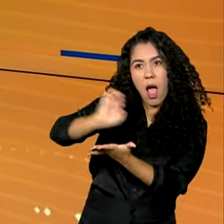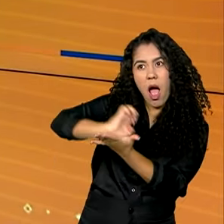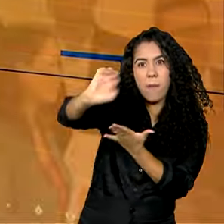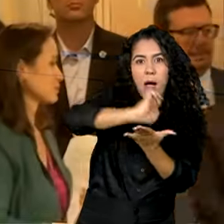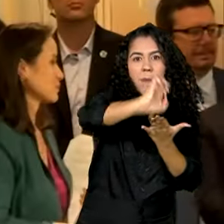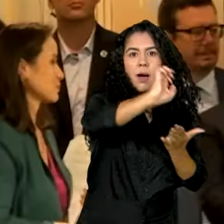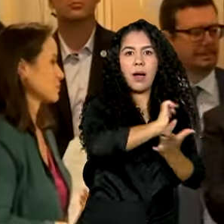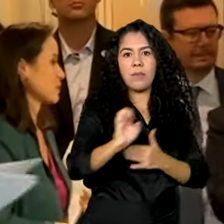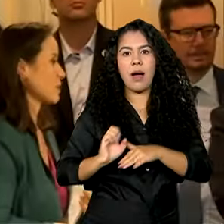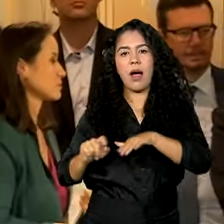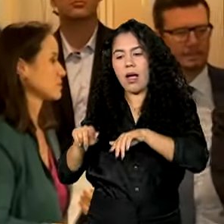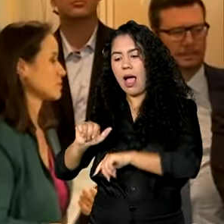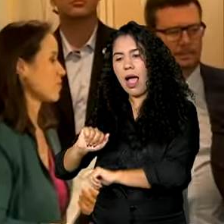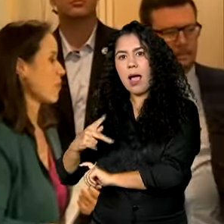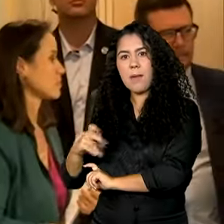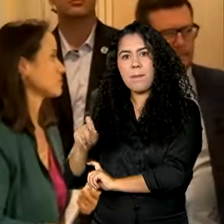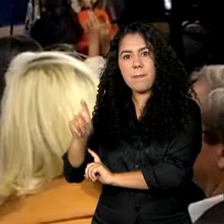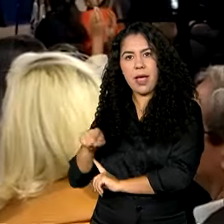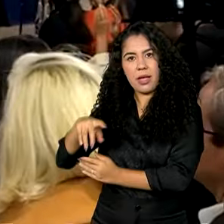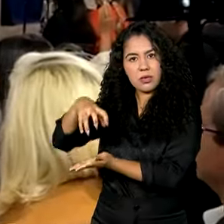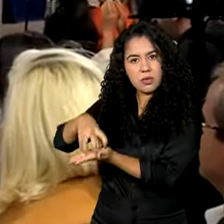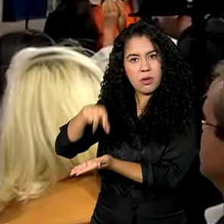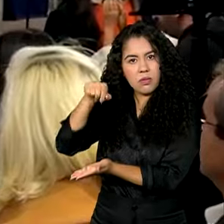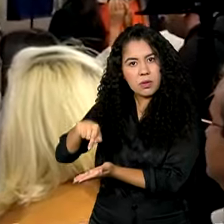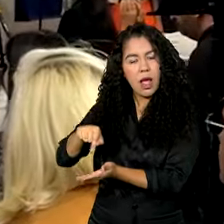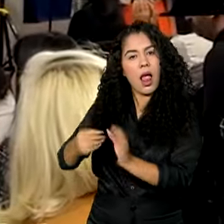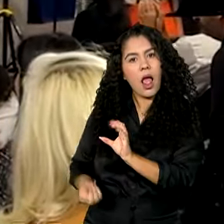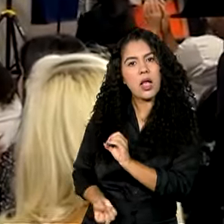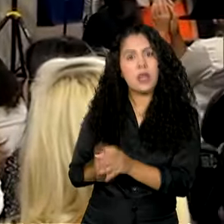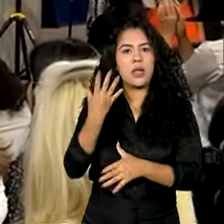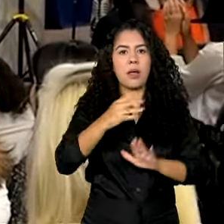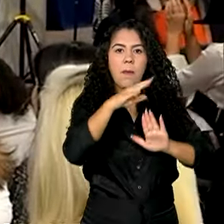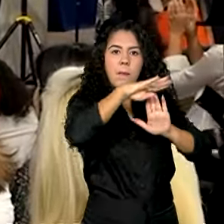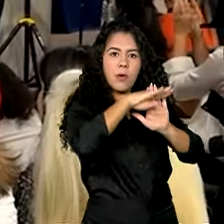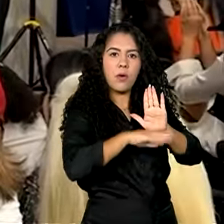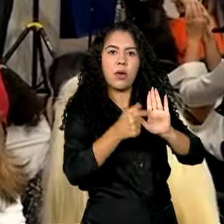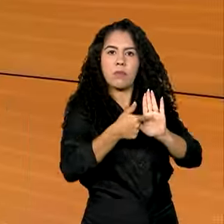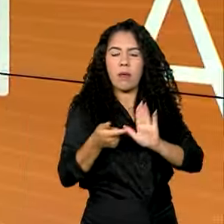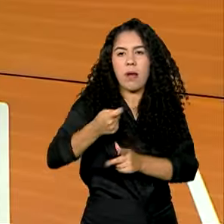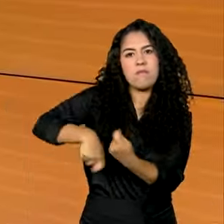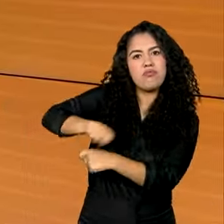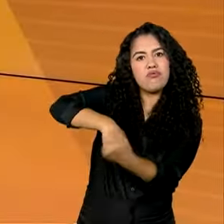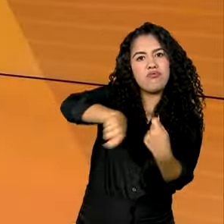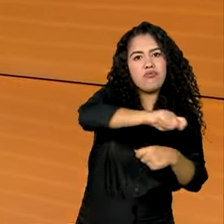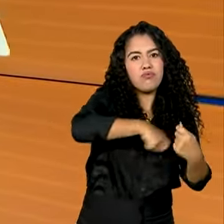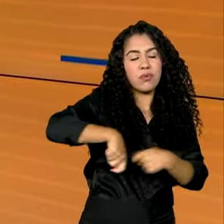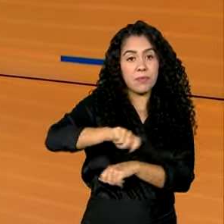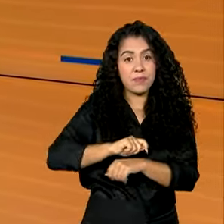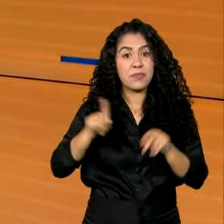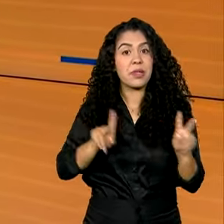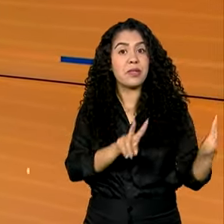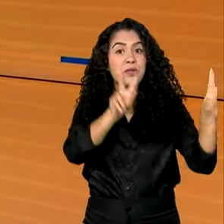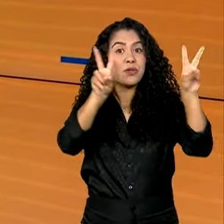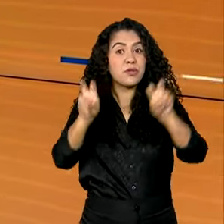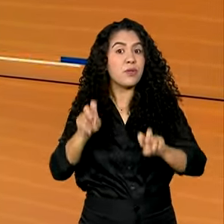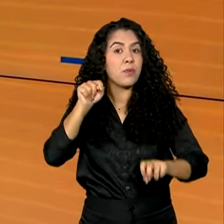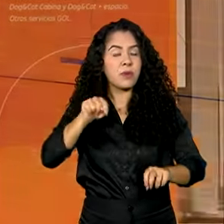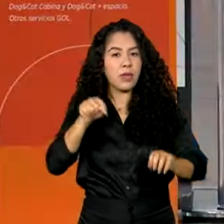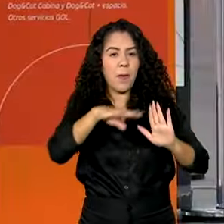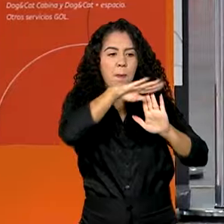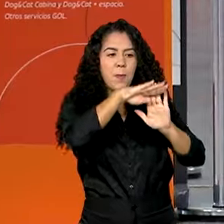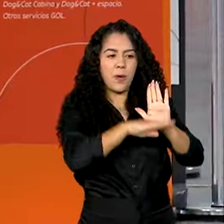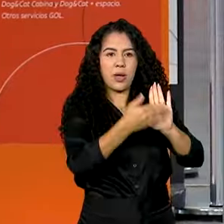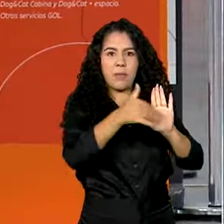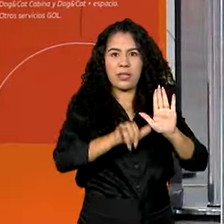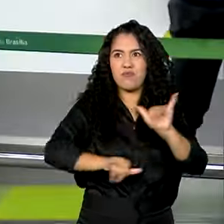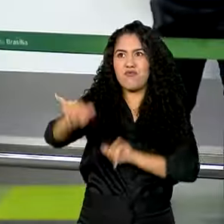PECS amplia programa para capacitar empresas a vender para outros países. Voa Brasil! Mais de 12 mil